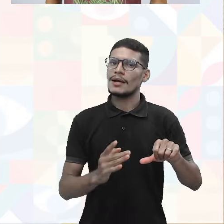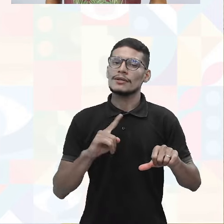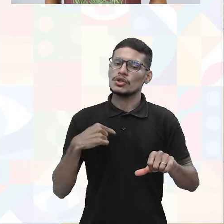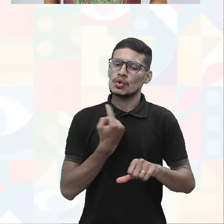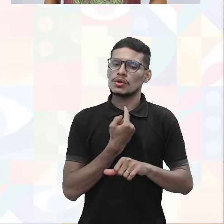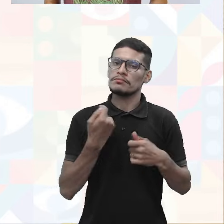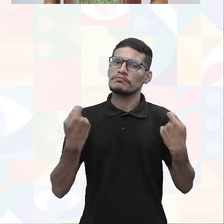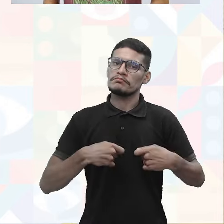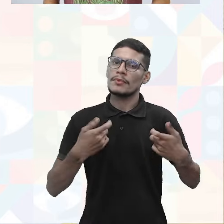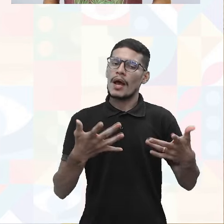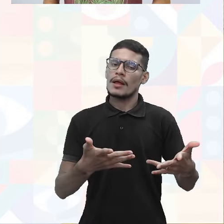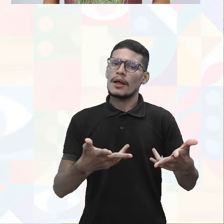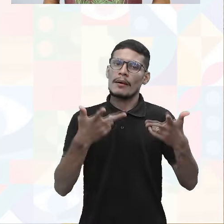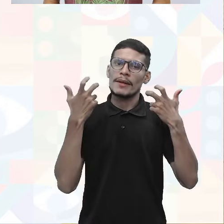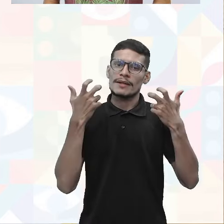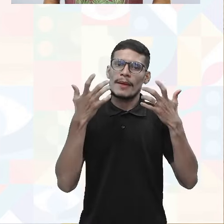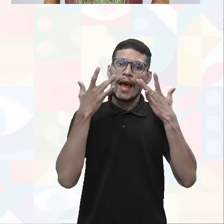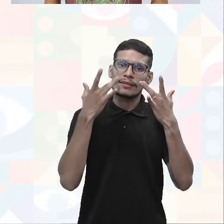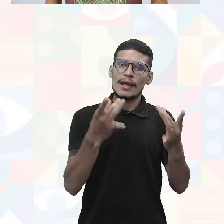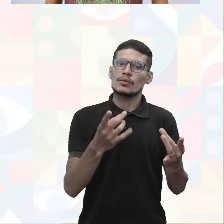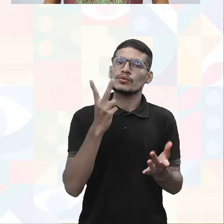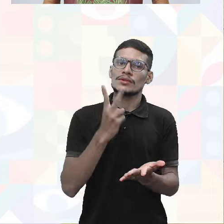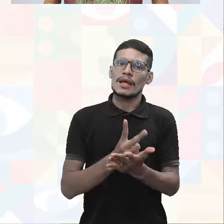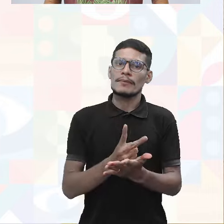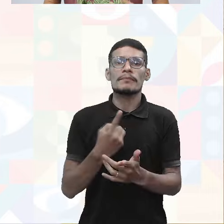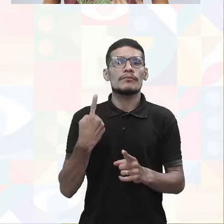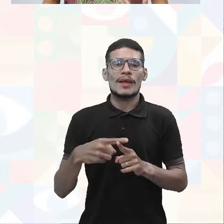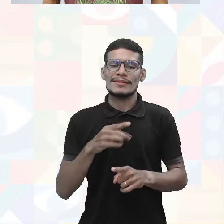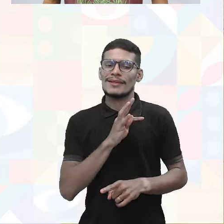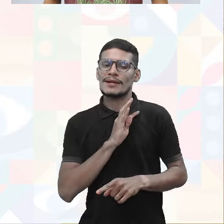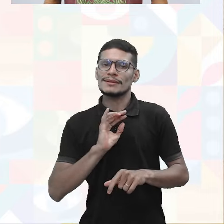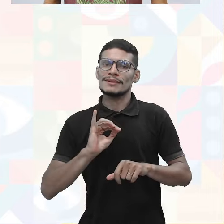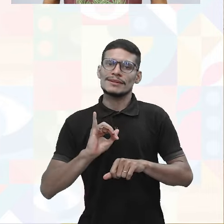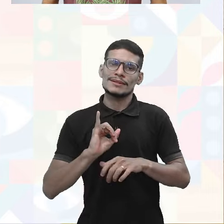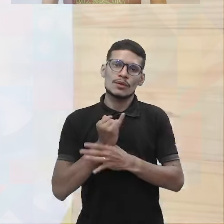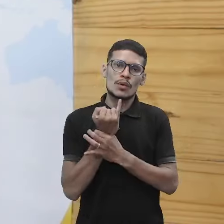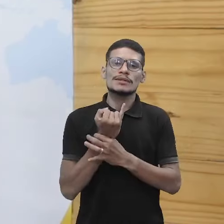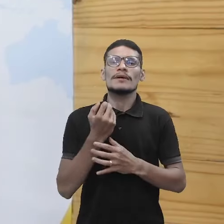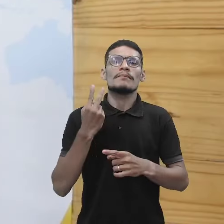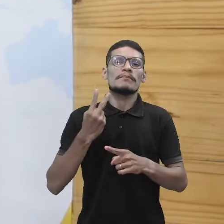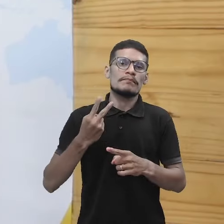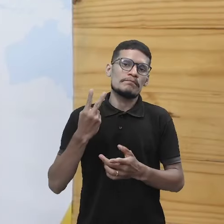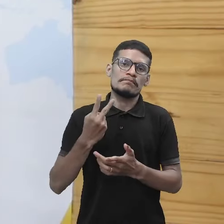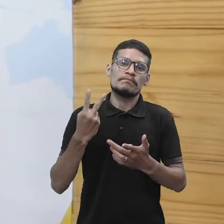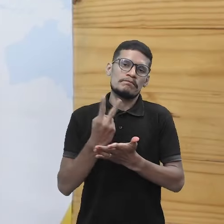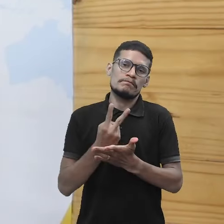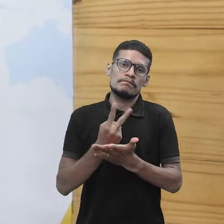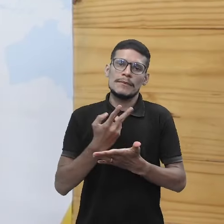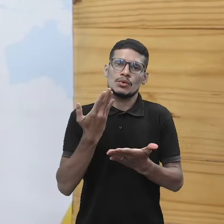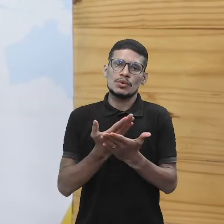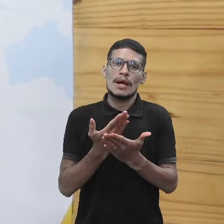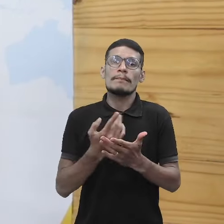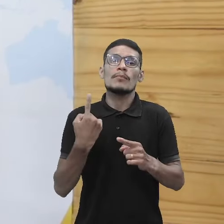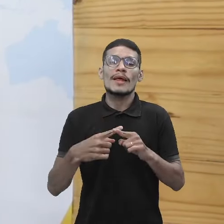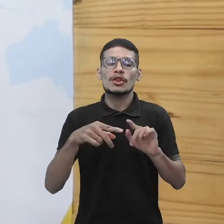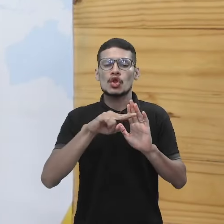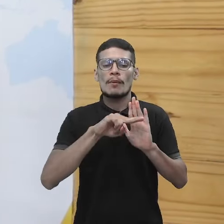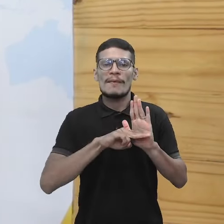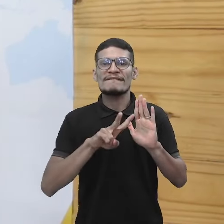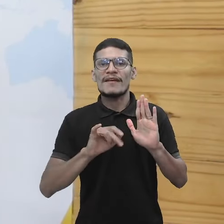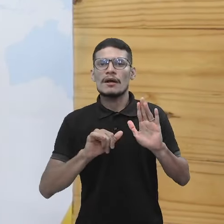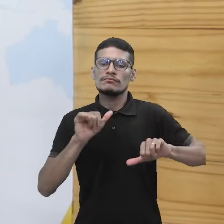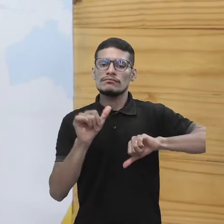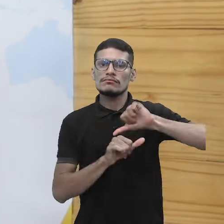ligado, pois o técnico de segurança vai ter que continuar sempre estudando, pois as normas estão sendo alteradas, principalmente nesse